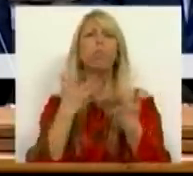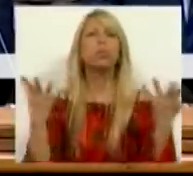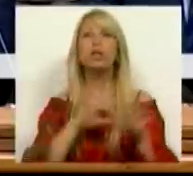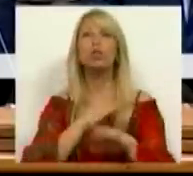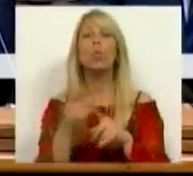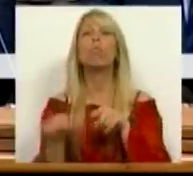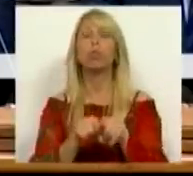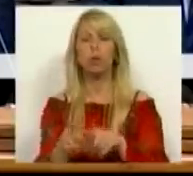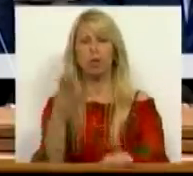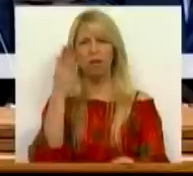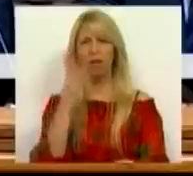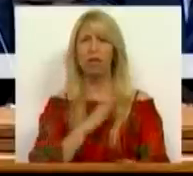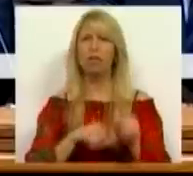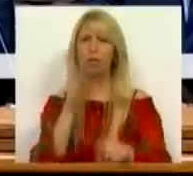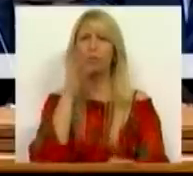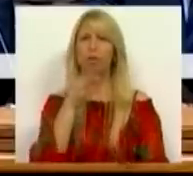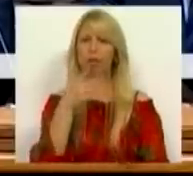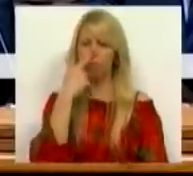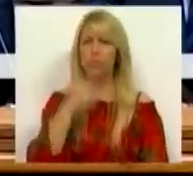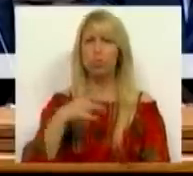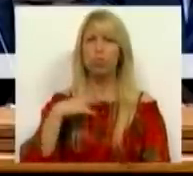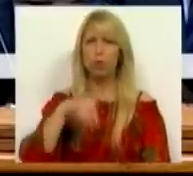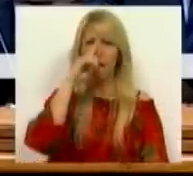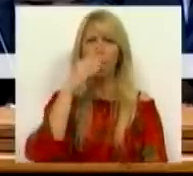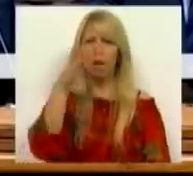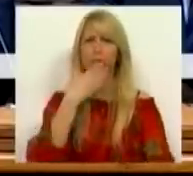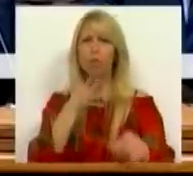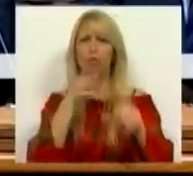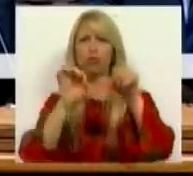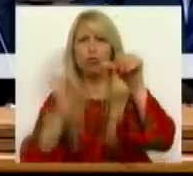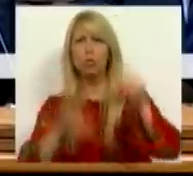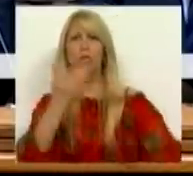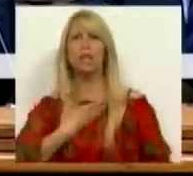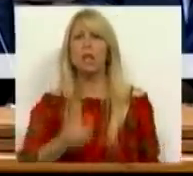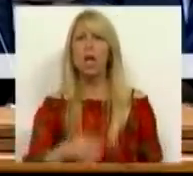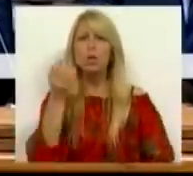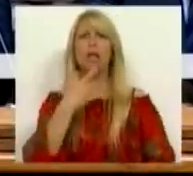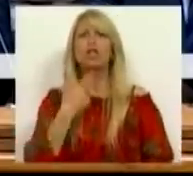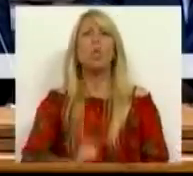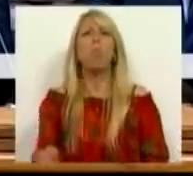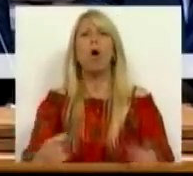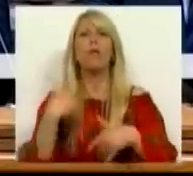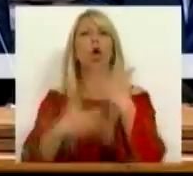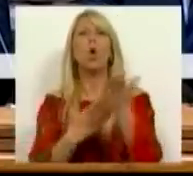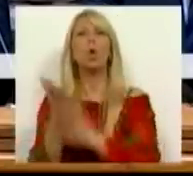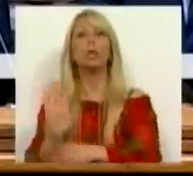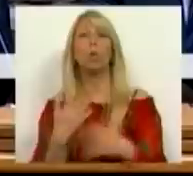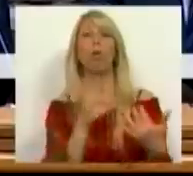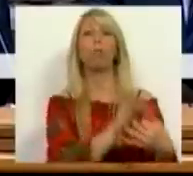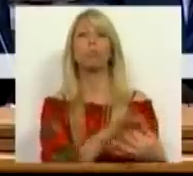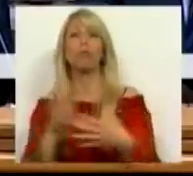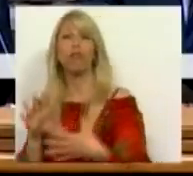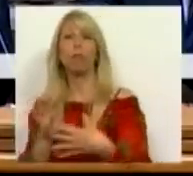portugueses lembram-se dos discursos do CDS. O CDS não pode continuar a fazer este jogo duplo de fingir que está no Governo e fora,